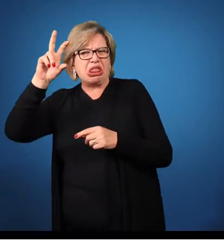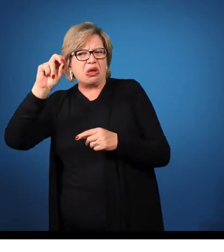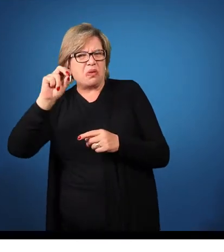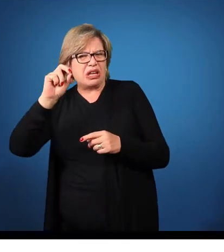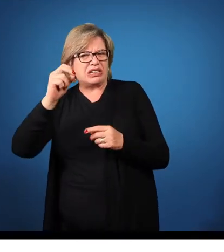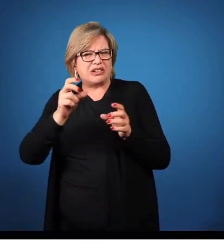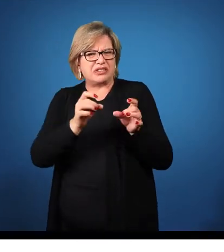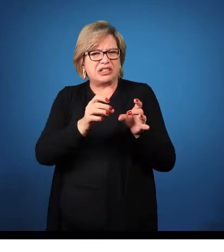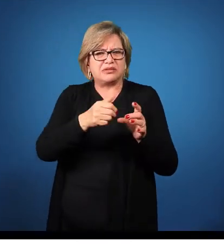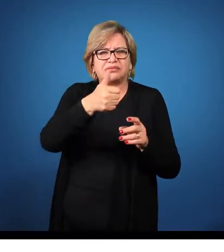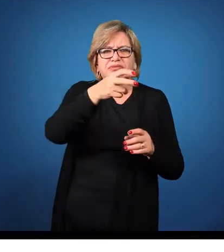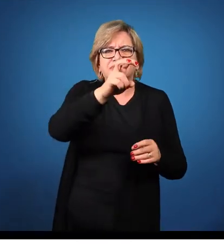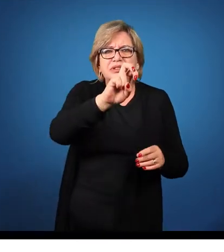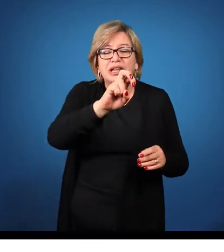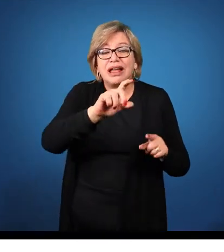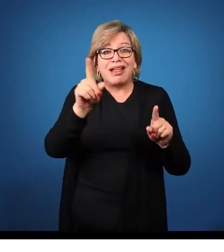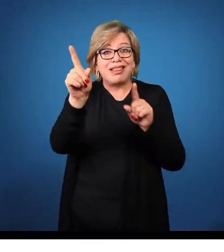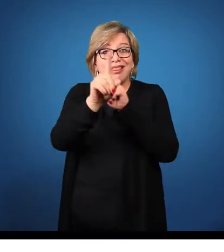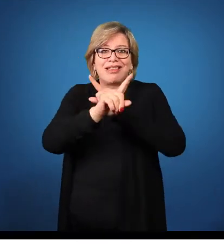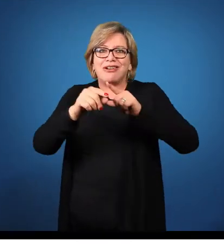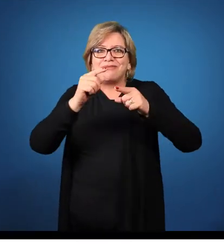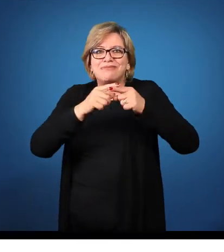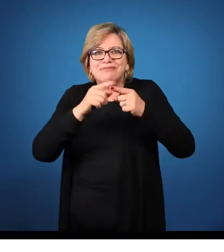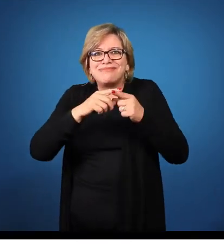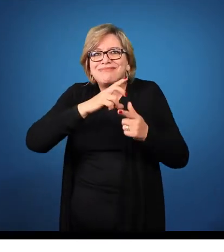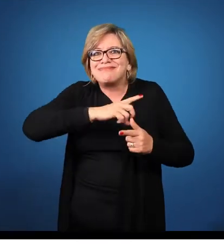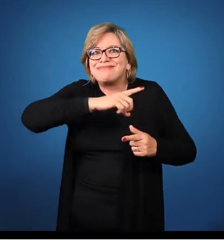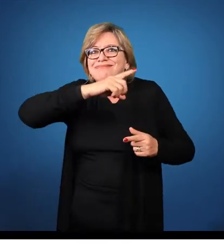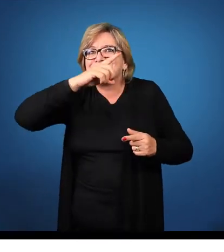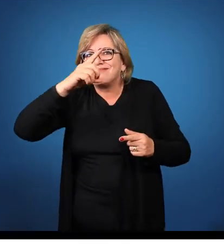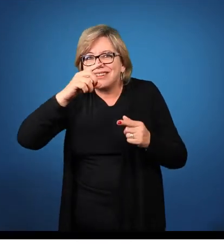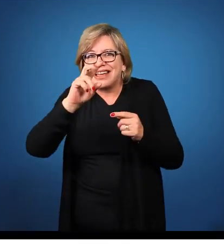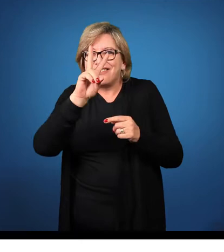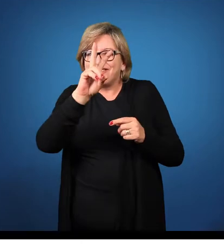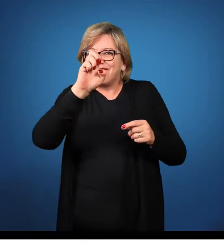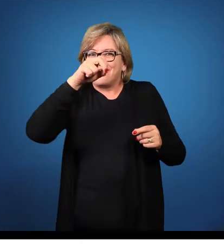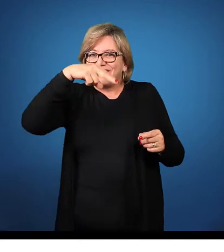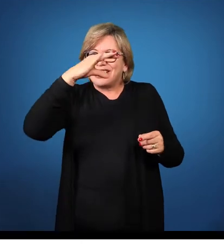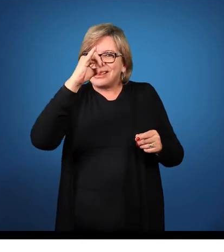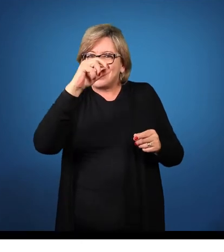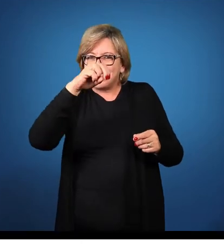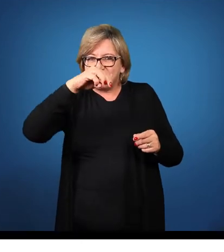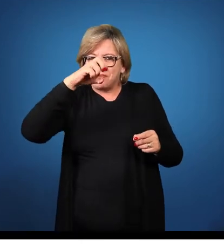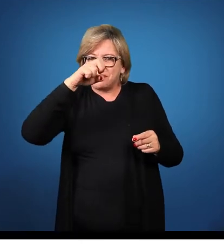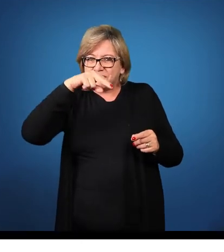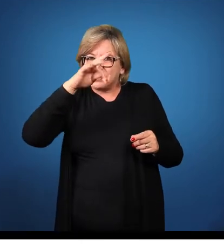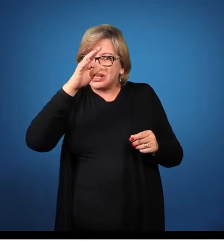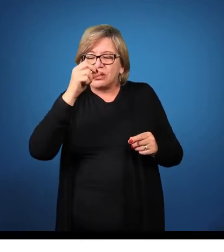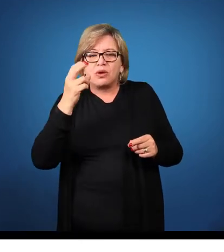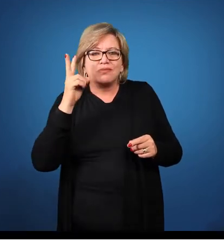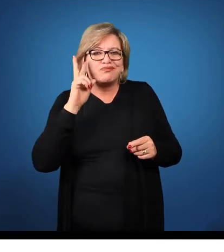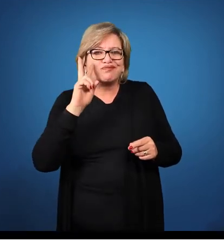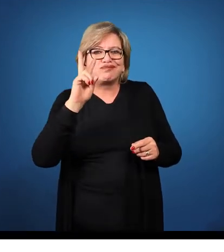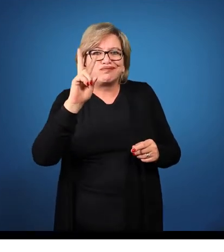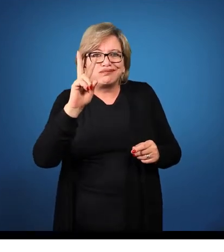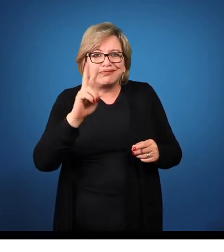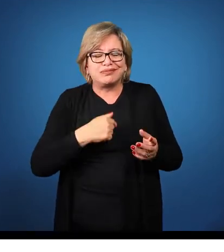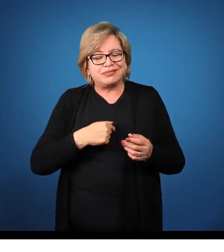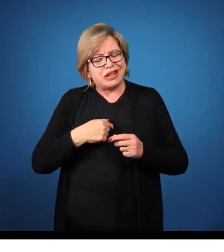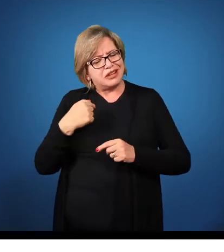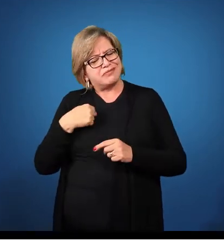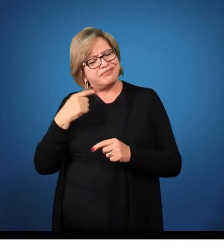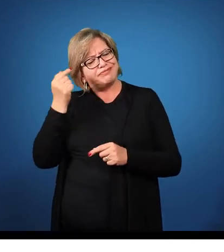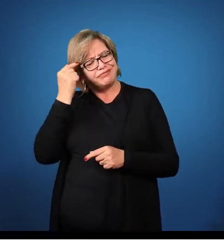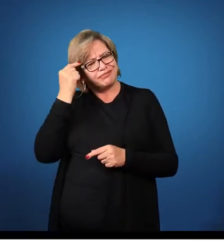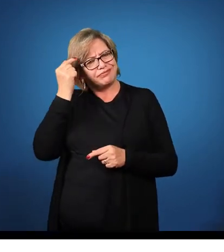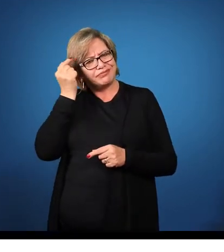R$15. Não, é porque a data de vencimento era para dali dois dias. Ou seja, aí questionando um pouco